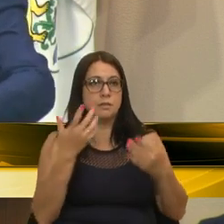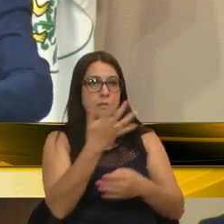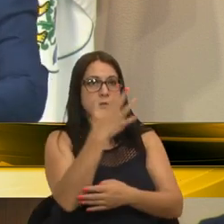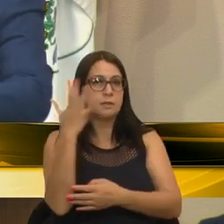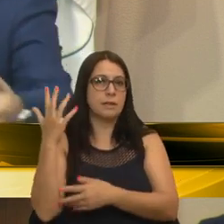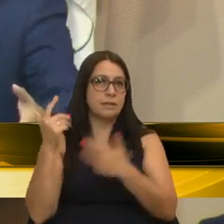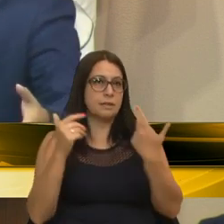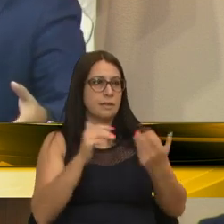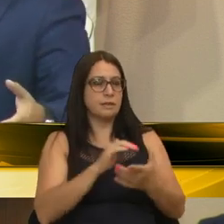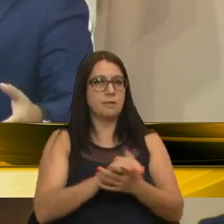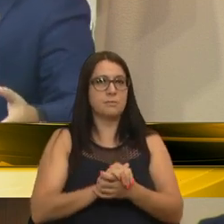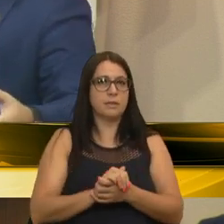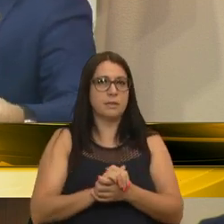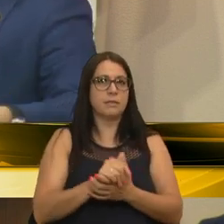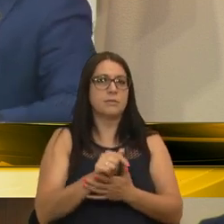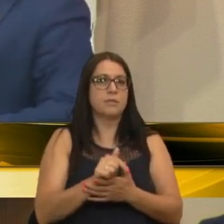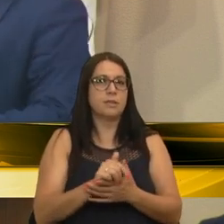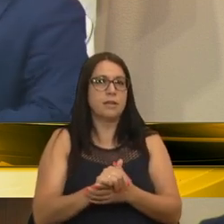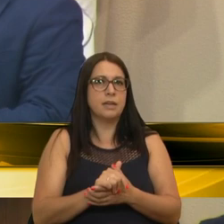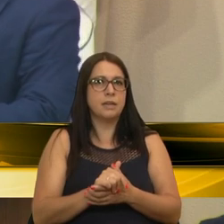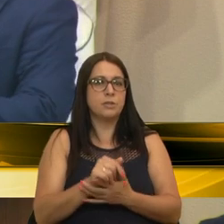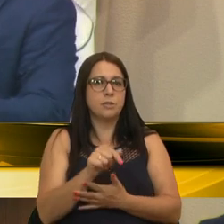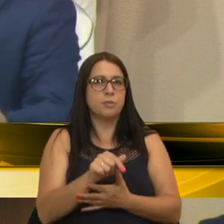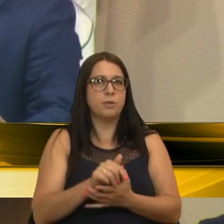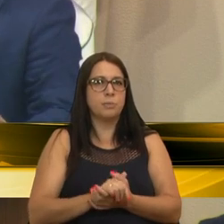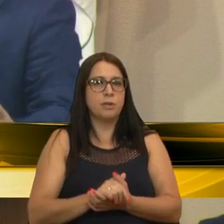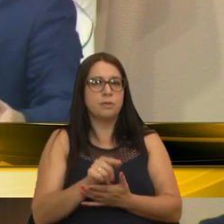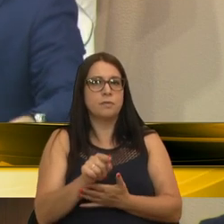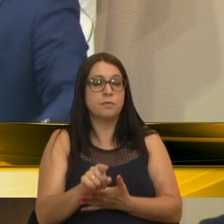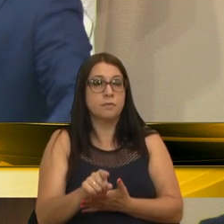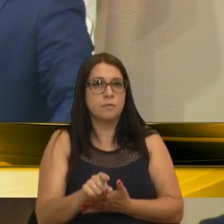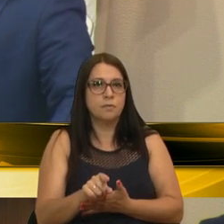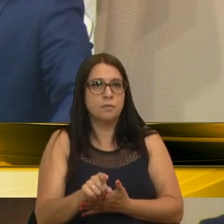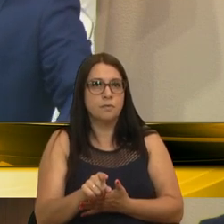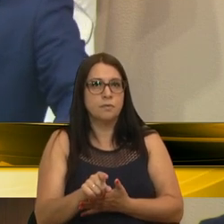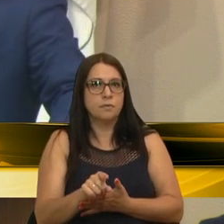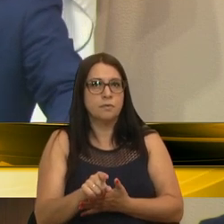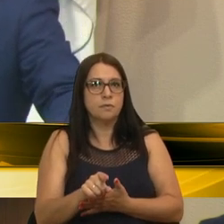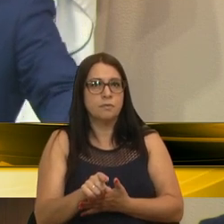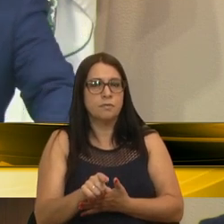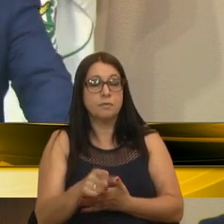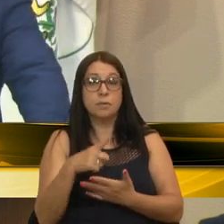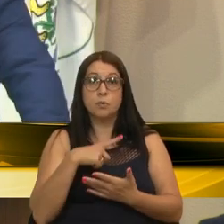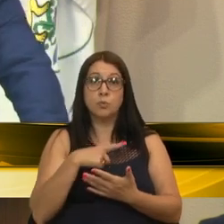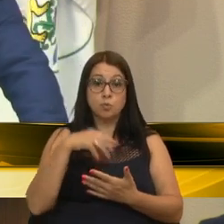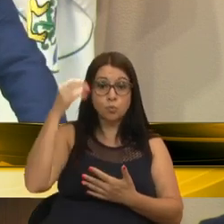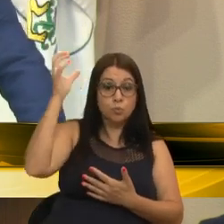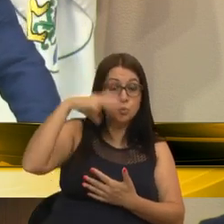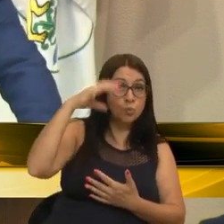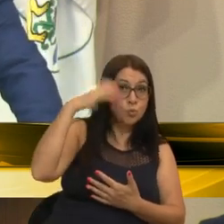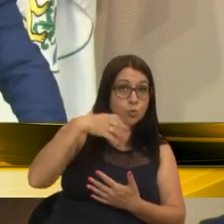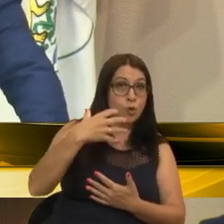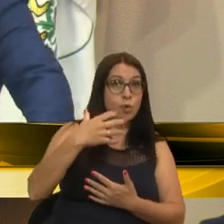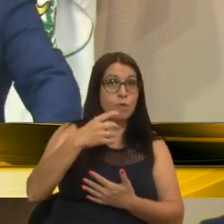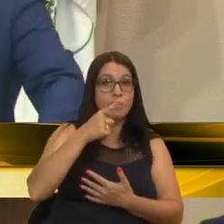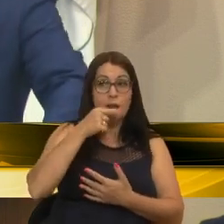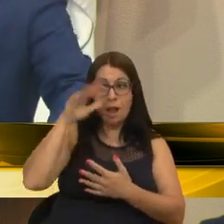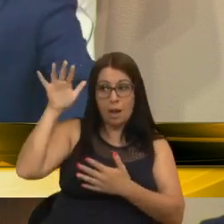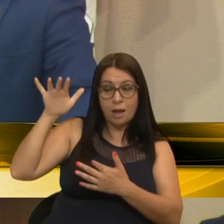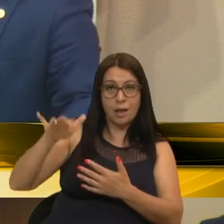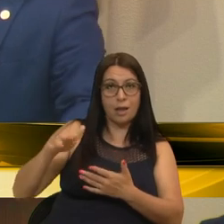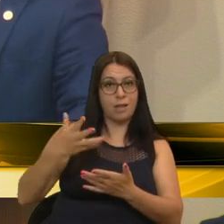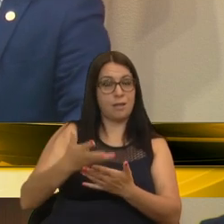dentro, com todo o lixo que tem ali, com a tampa do esgoto aberta, quando chove, infiltra água,